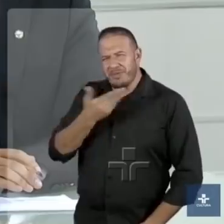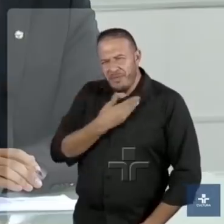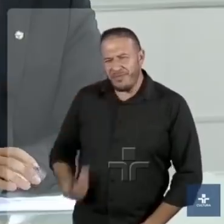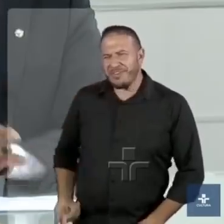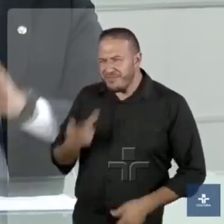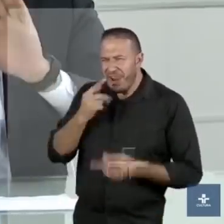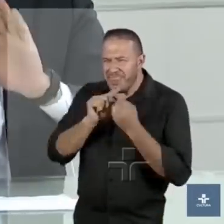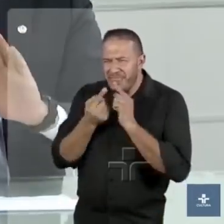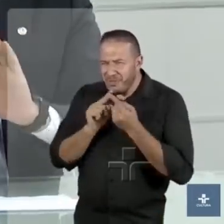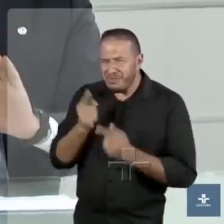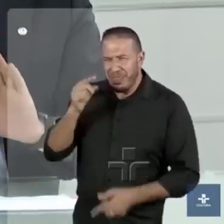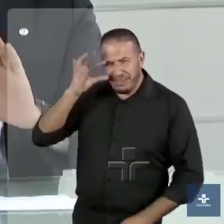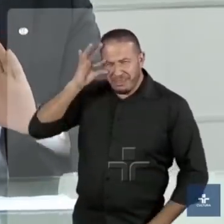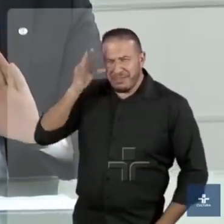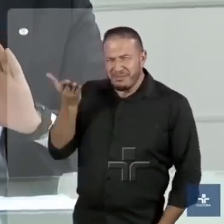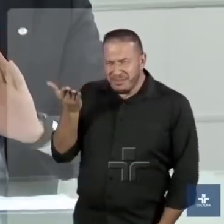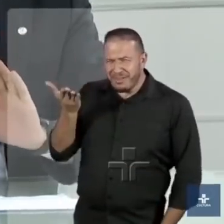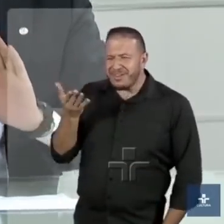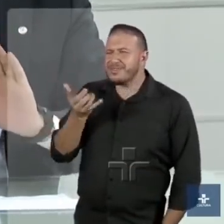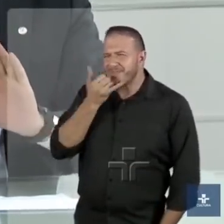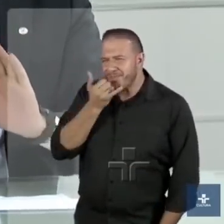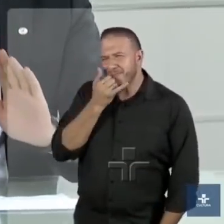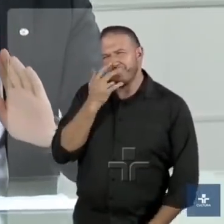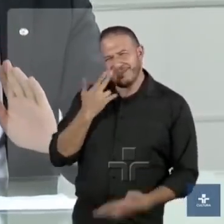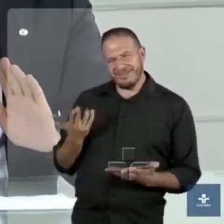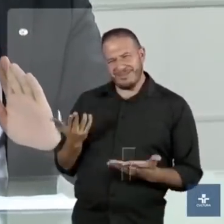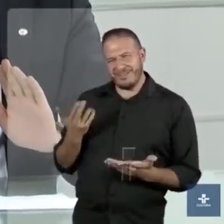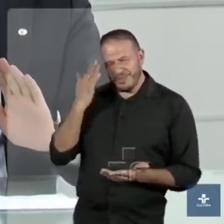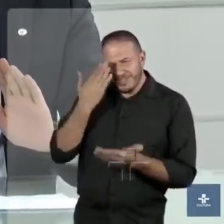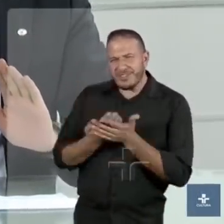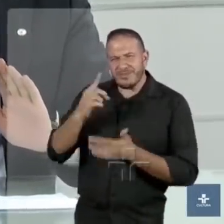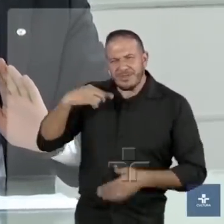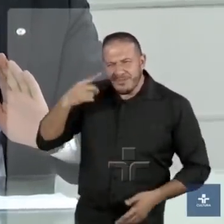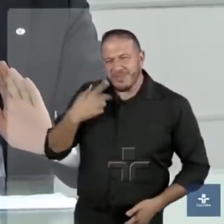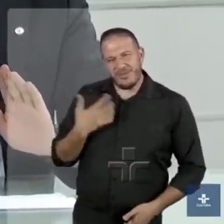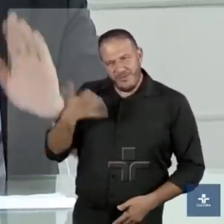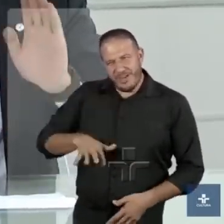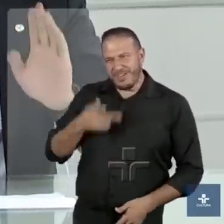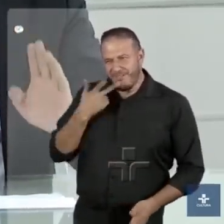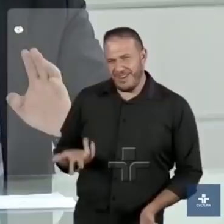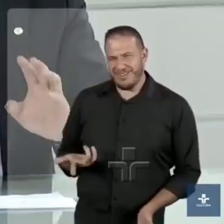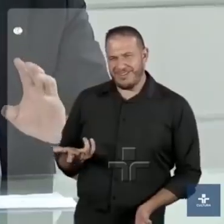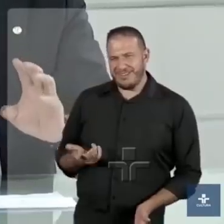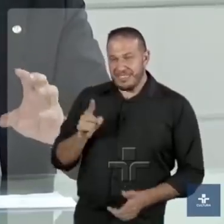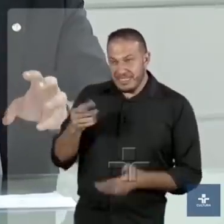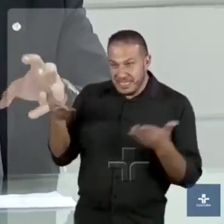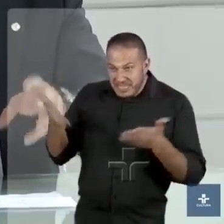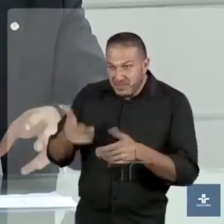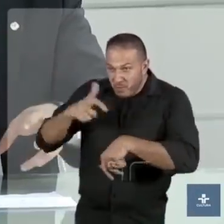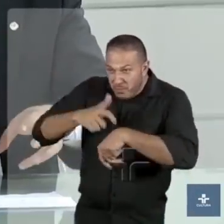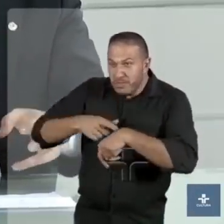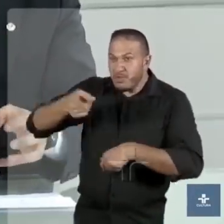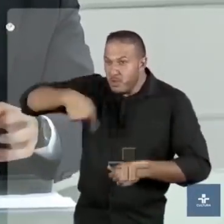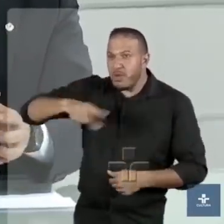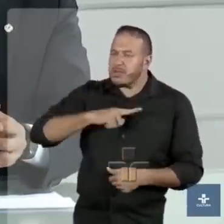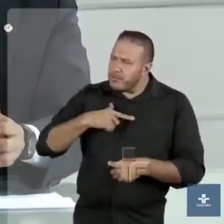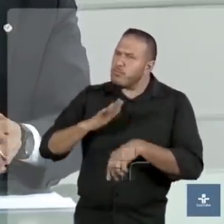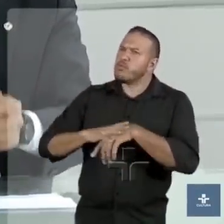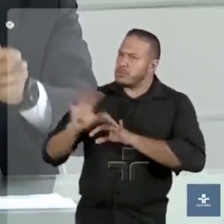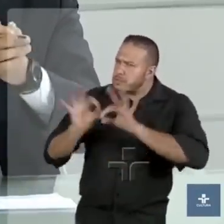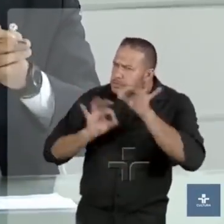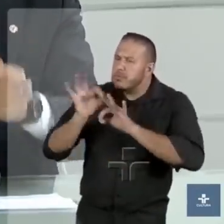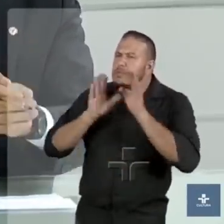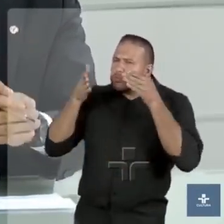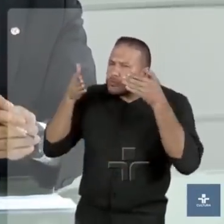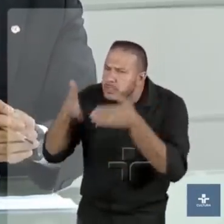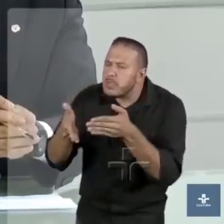nada com nada? Realmente acredito que é uma seara que o deputado não quer entrar. Se teve um momento que nós tivemos muito planejamento central